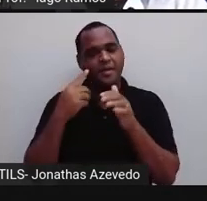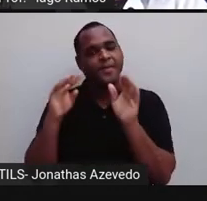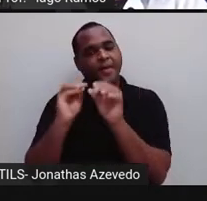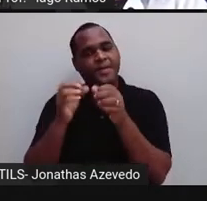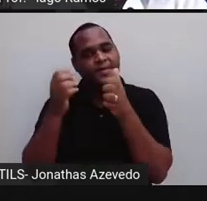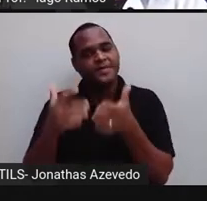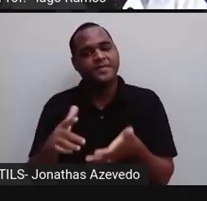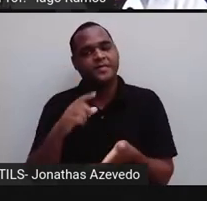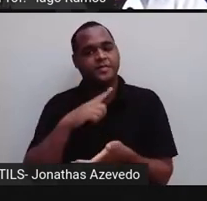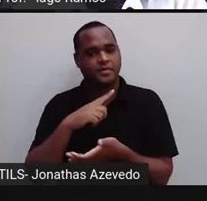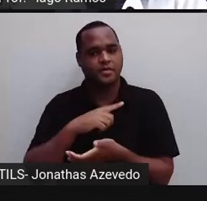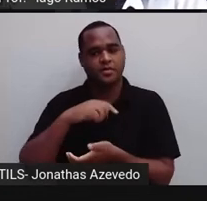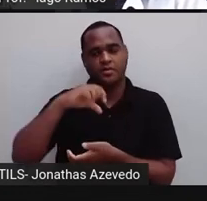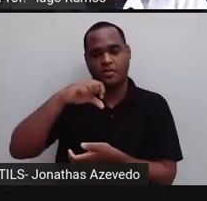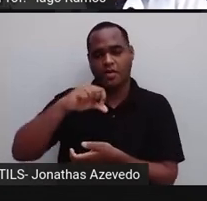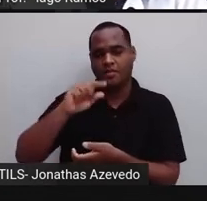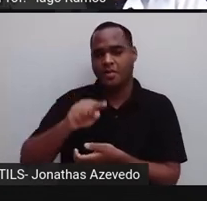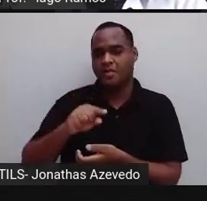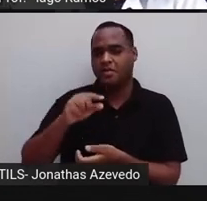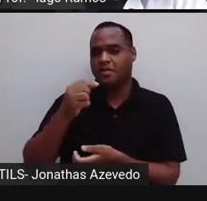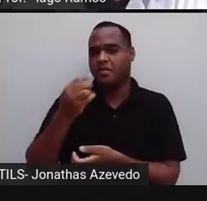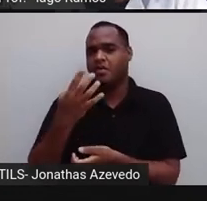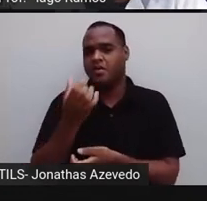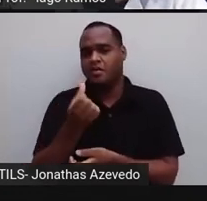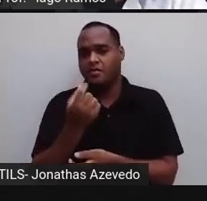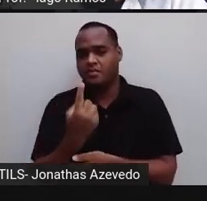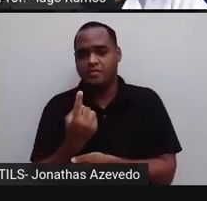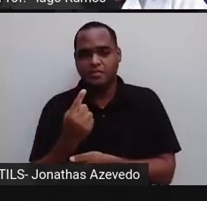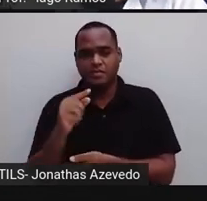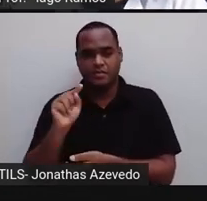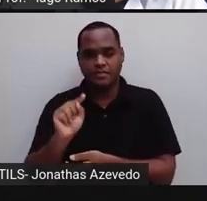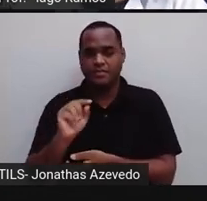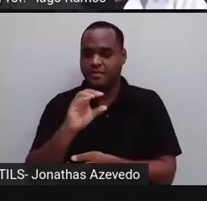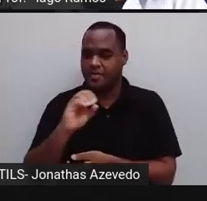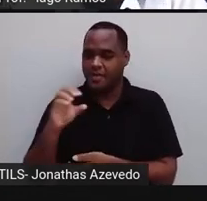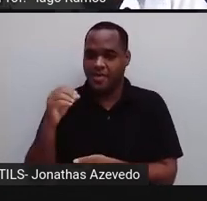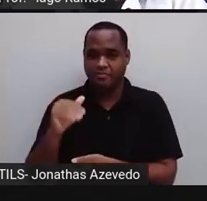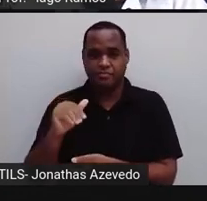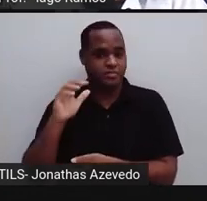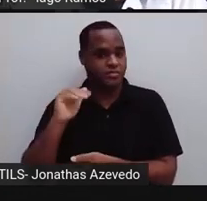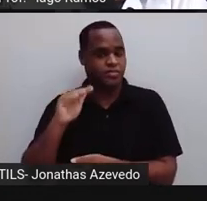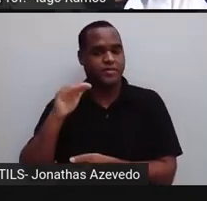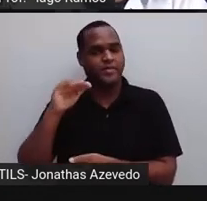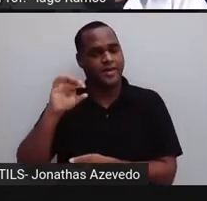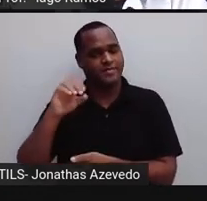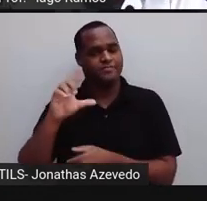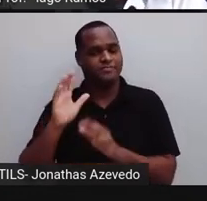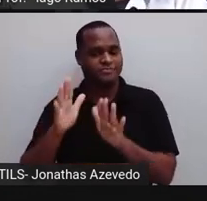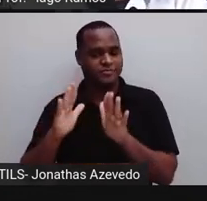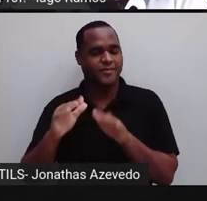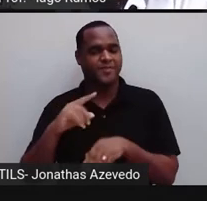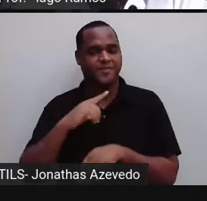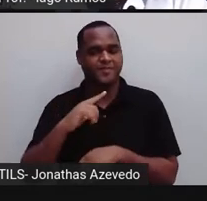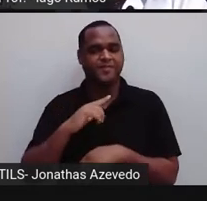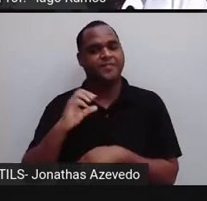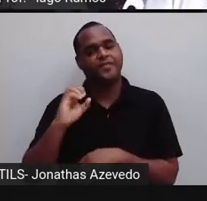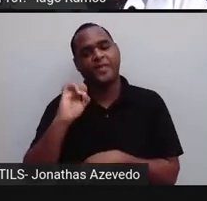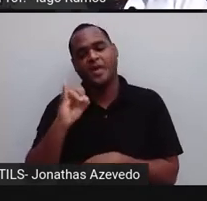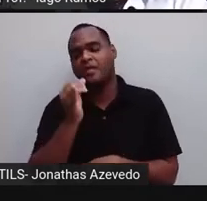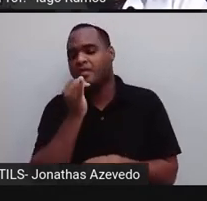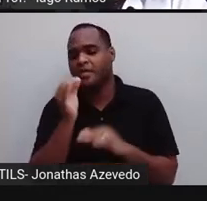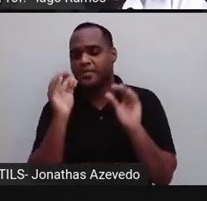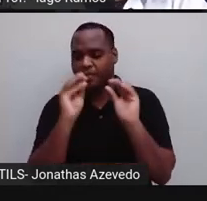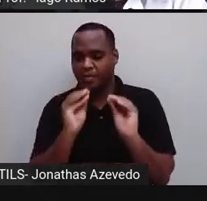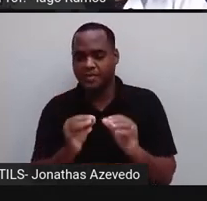a gente tem 9 milhões 461 mil, já passou de 10, tá bom? Então, se a gente colocar